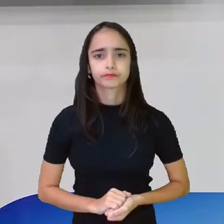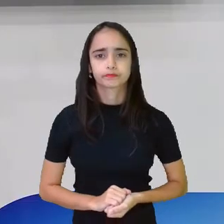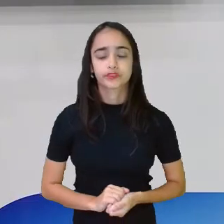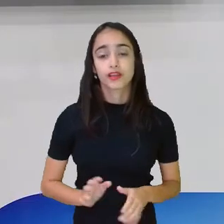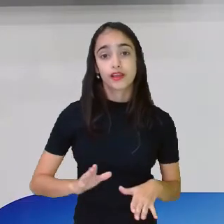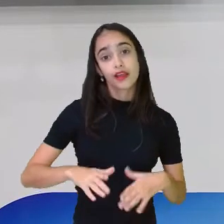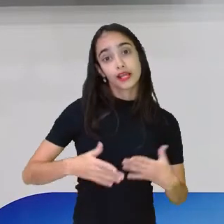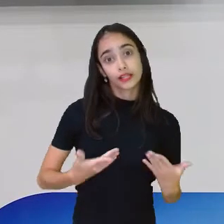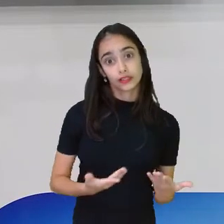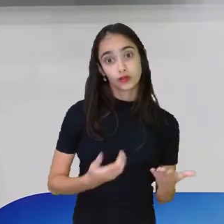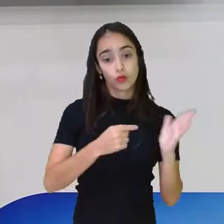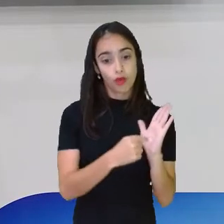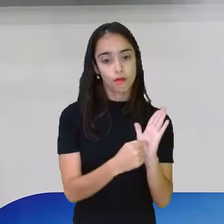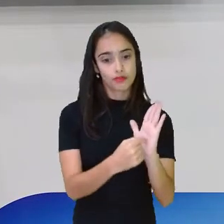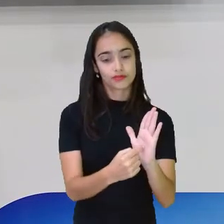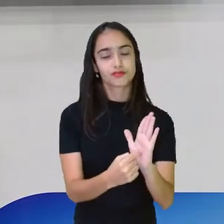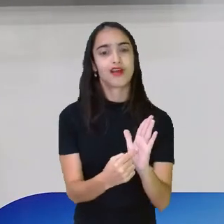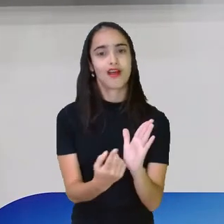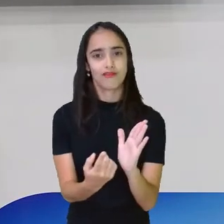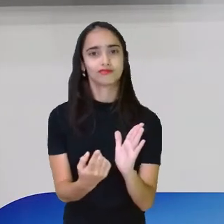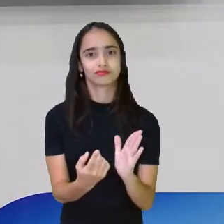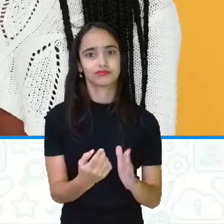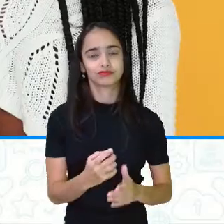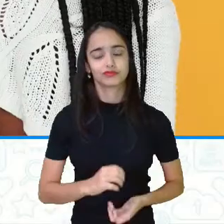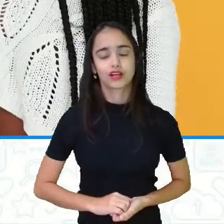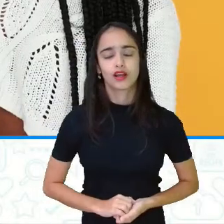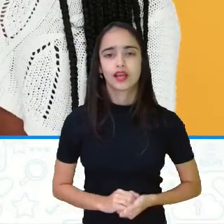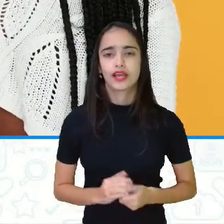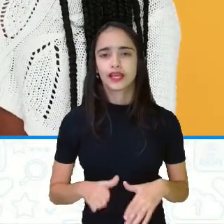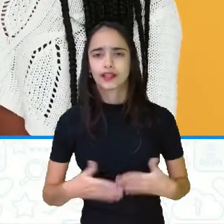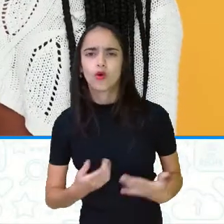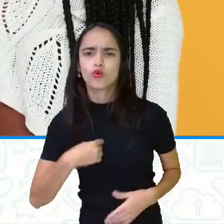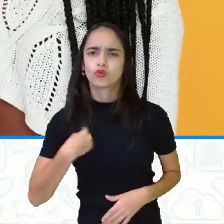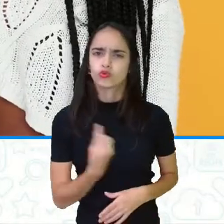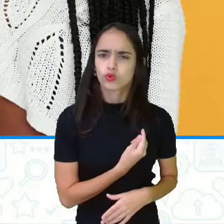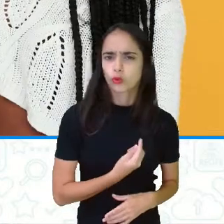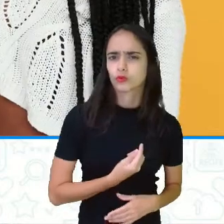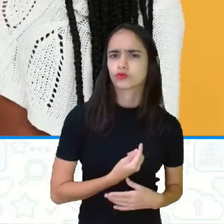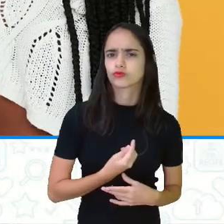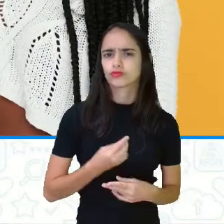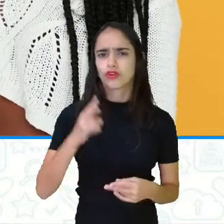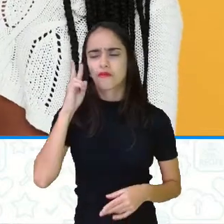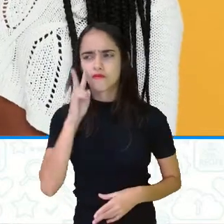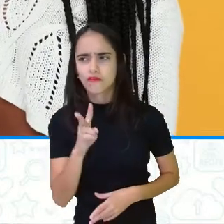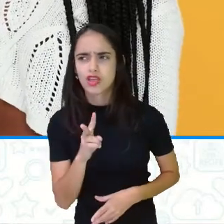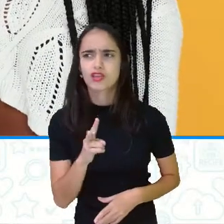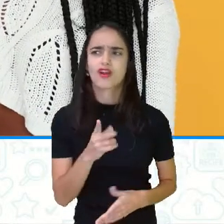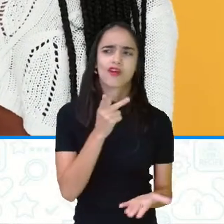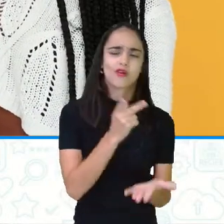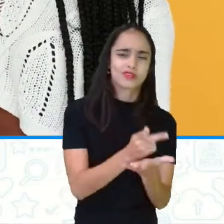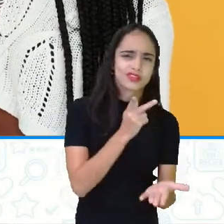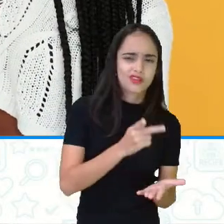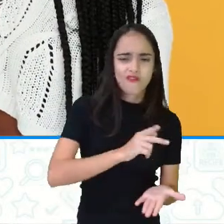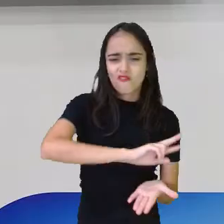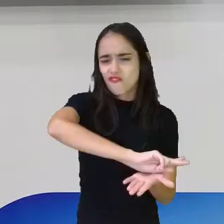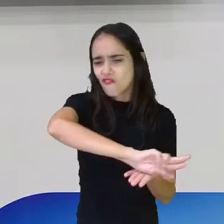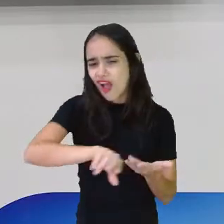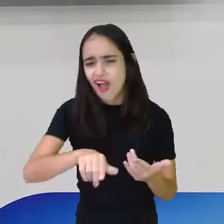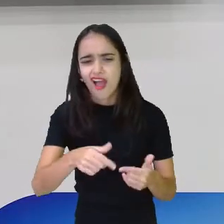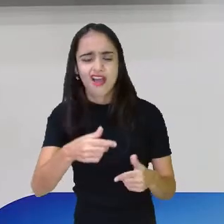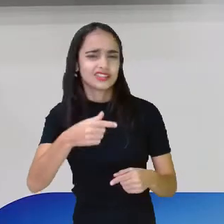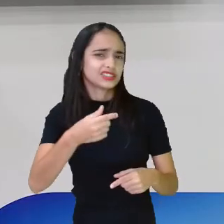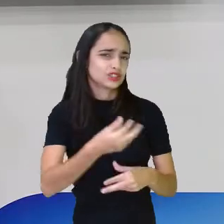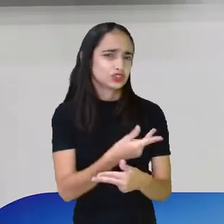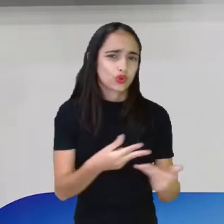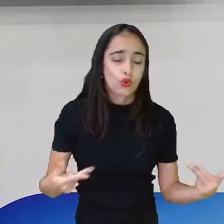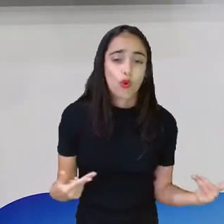símbolos da confederação do Equador. Então, a gente já viu aí o que estava acontecendo em Confidência Mineira, aconteceu a confederação do Equador